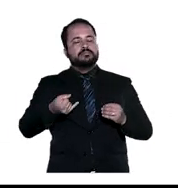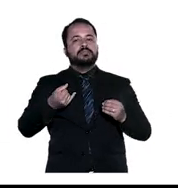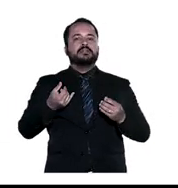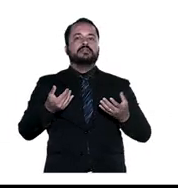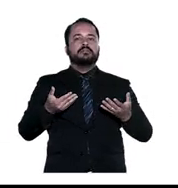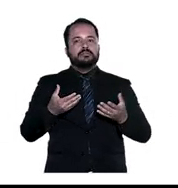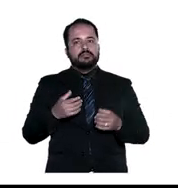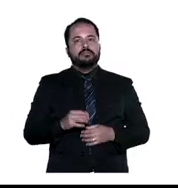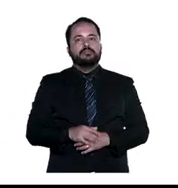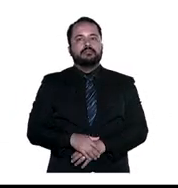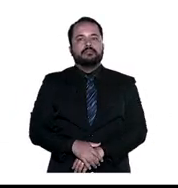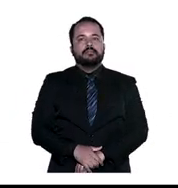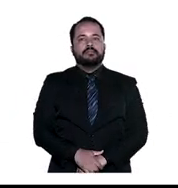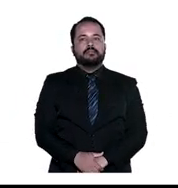tudo isso e muito mais.